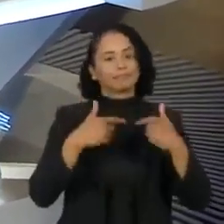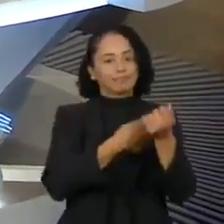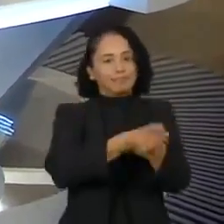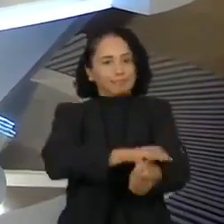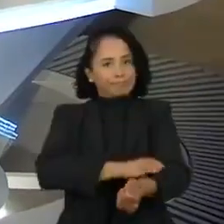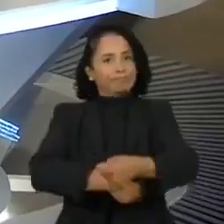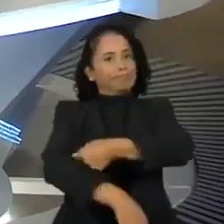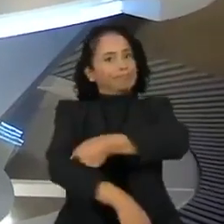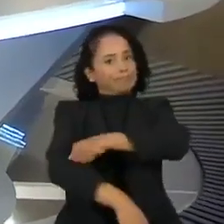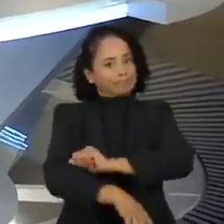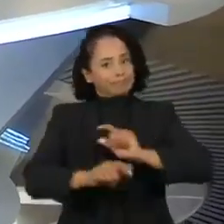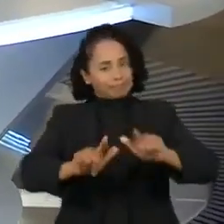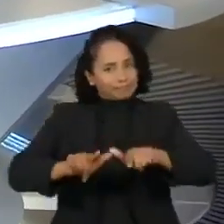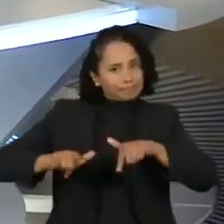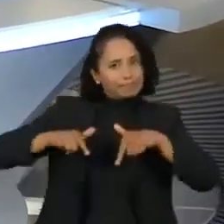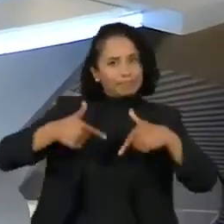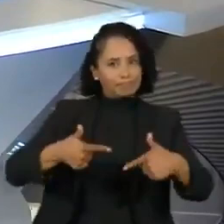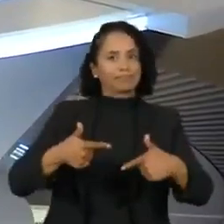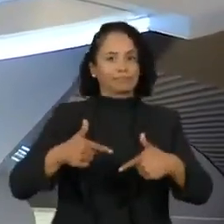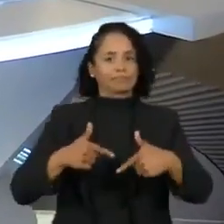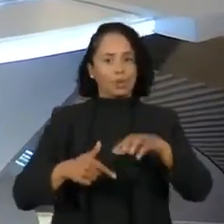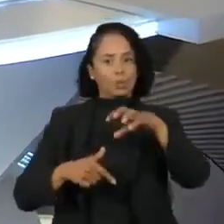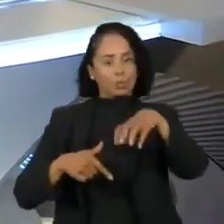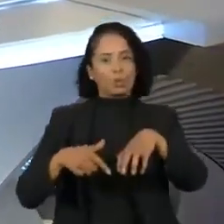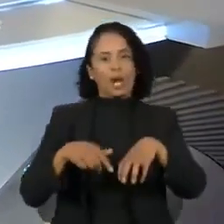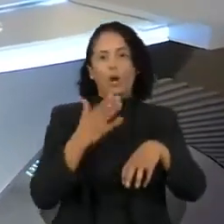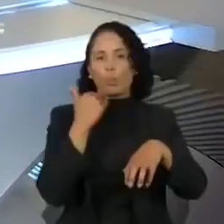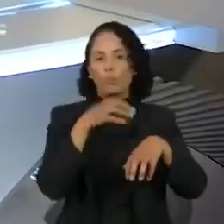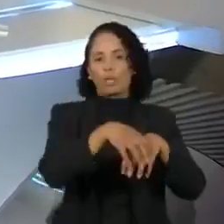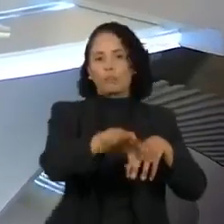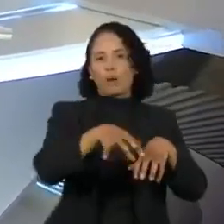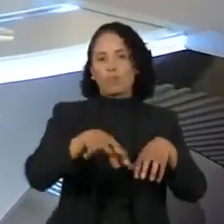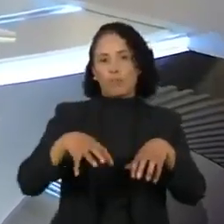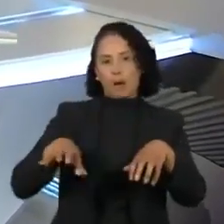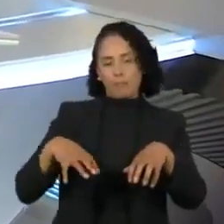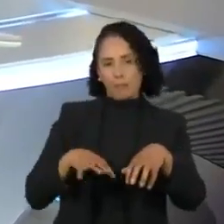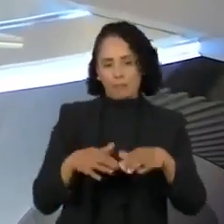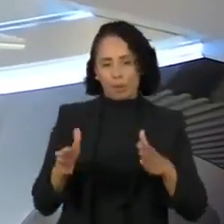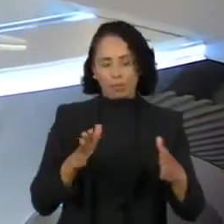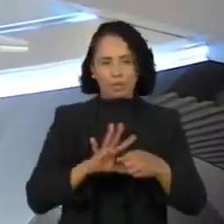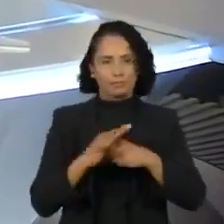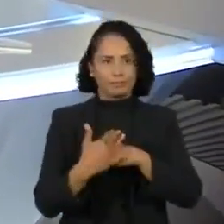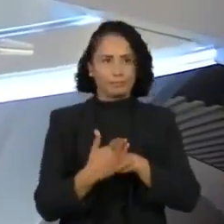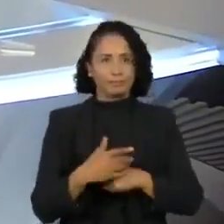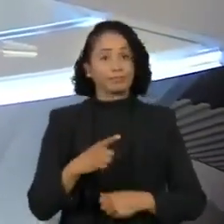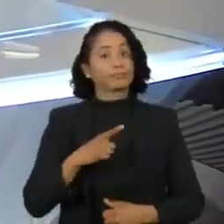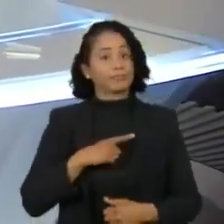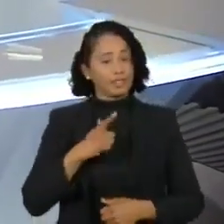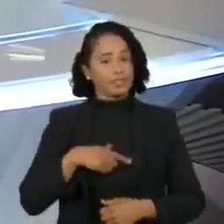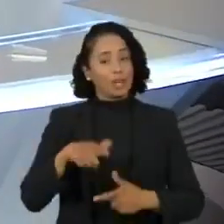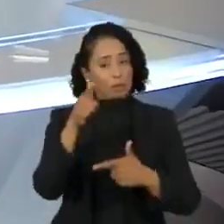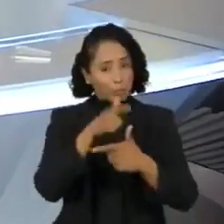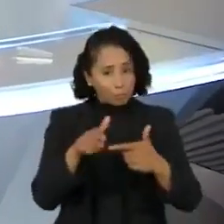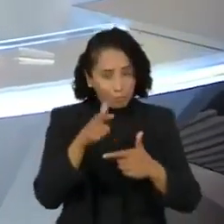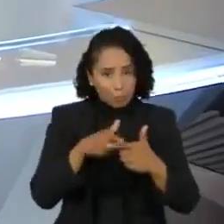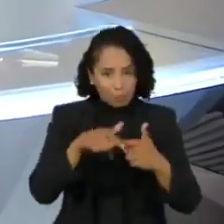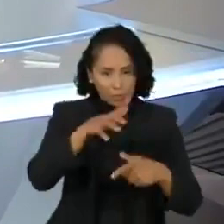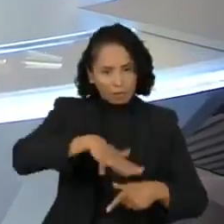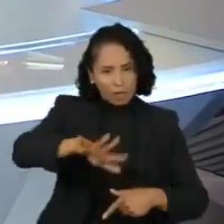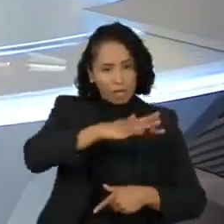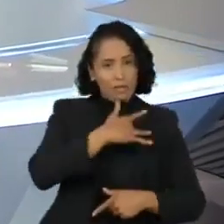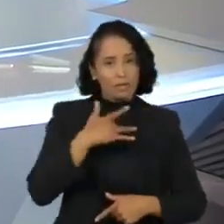demanda aumentar desde o início da pandemia. Pois é, durante a crise sanitária, já são mais de 1 milhão e meio de pessoas